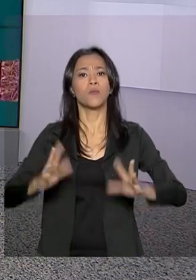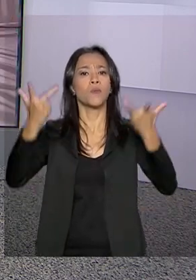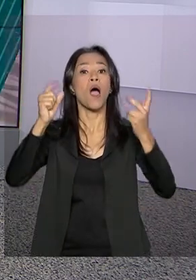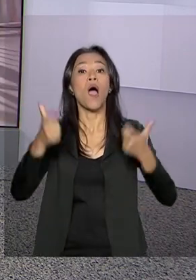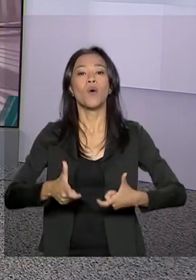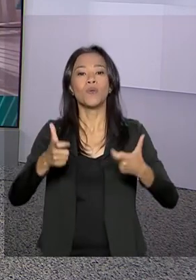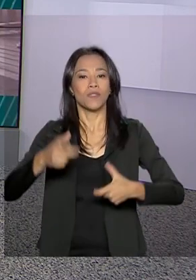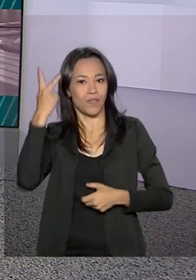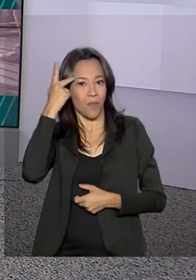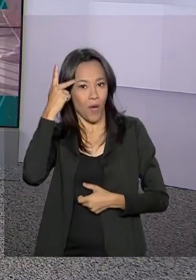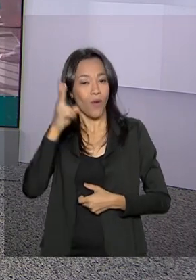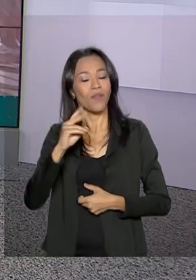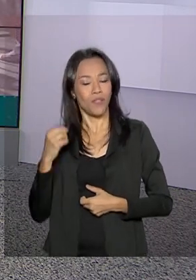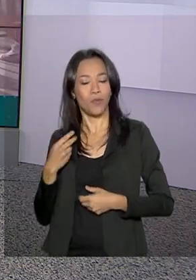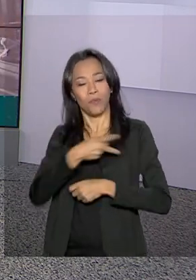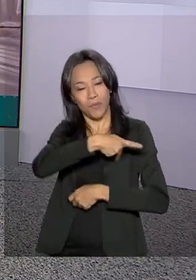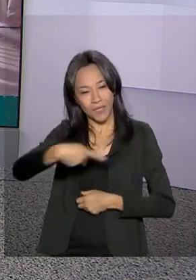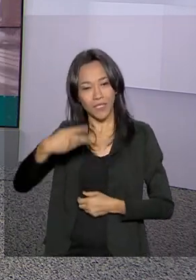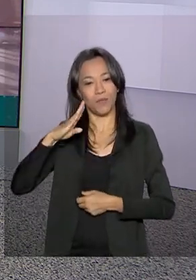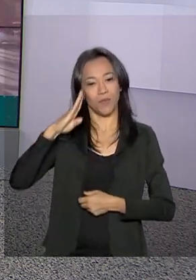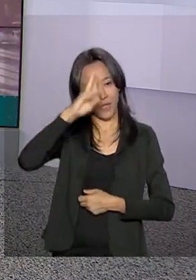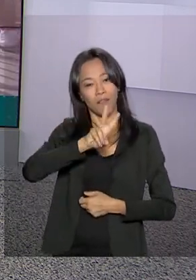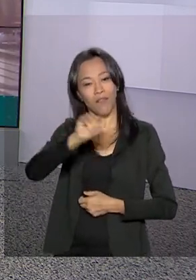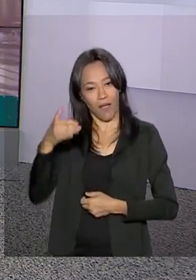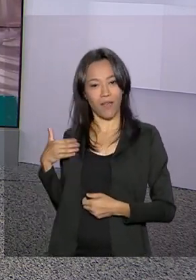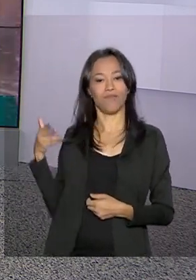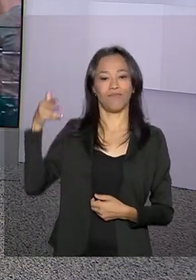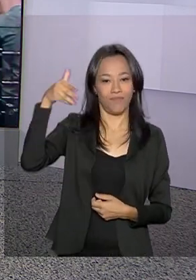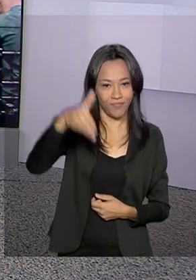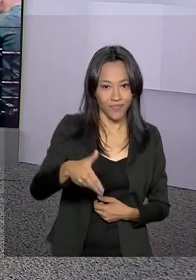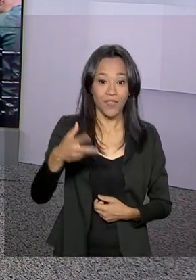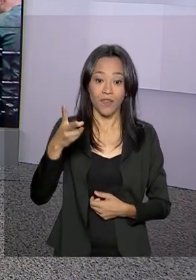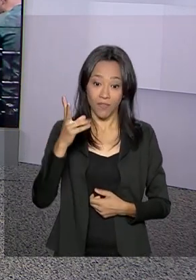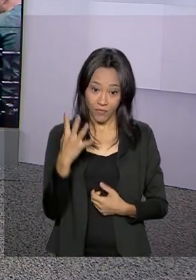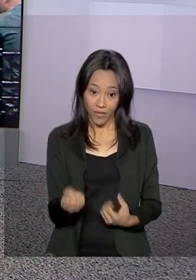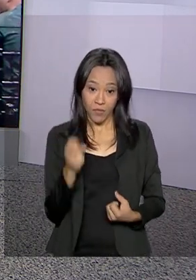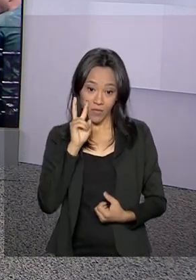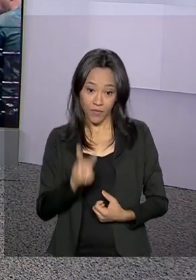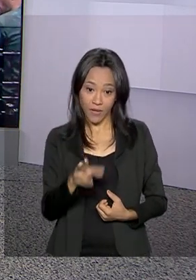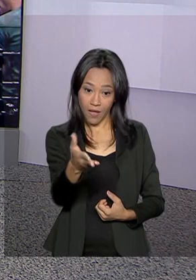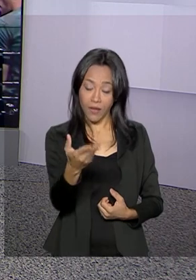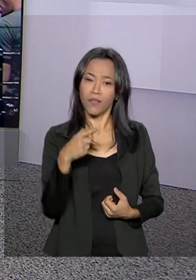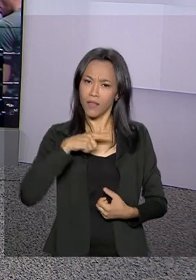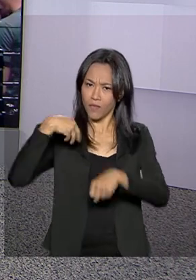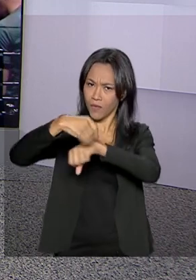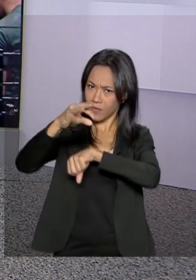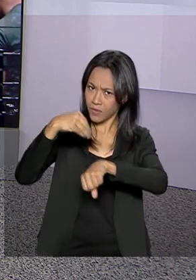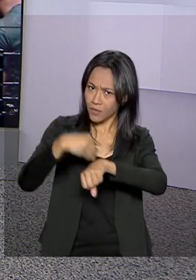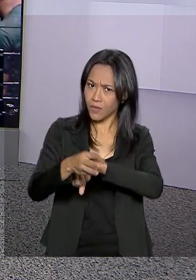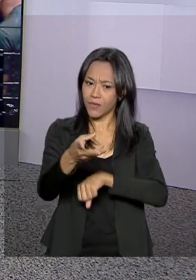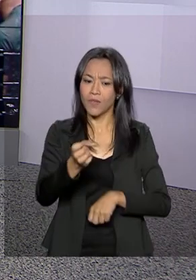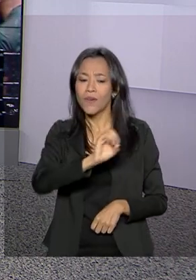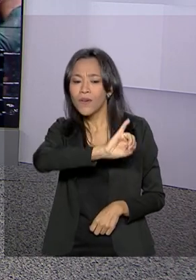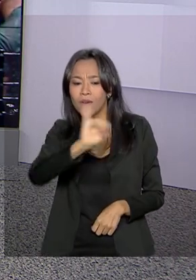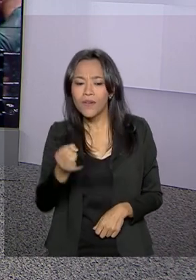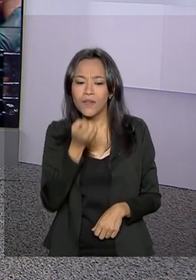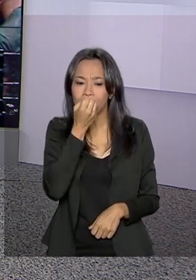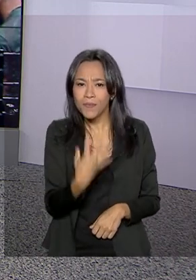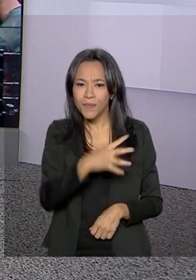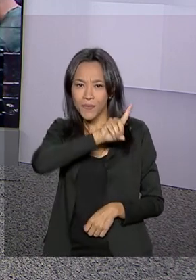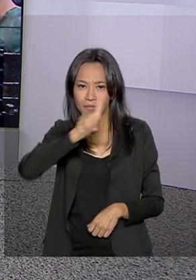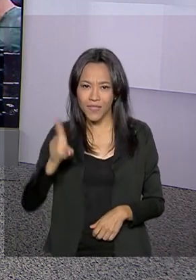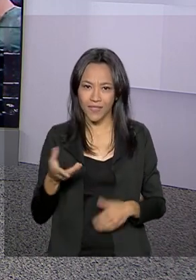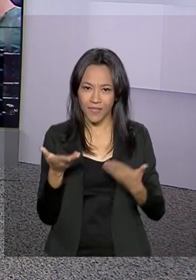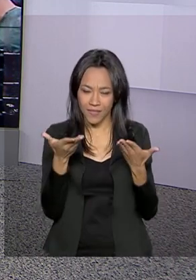Jair Bolsonaro. Então é pra lá que a gente vai agora. O repórter Dimas Soldi está acompanhando e tem as informações pra gente. Oi Dimas, bom dia pra você.